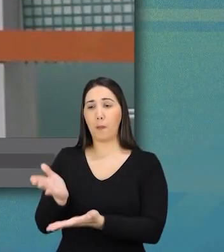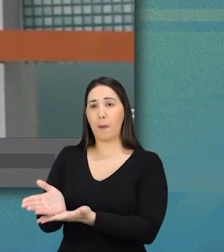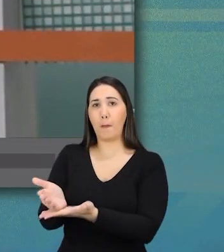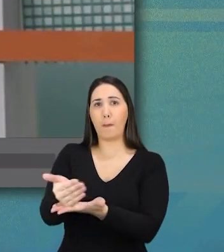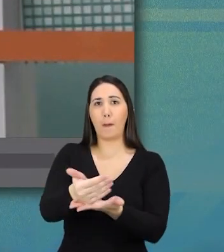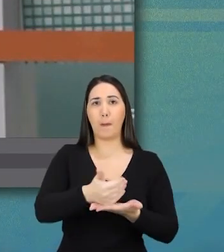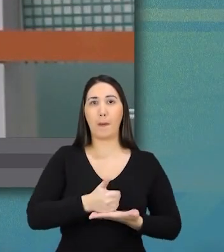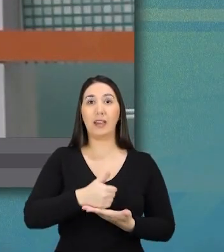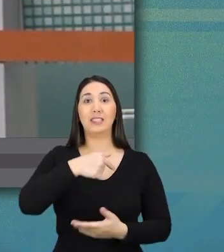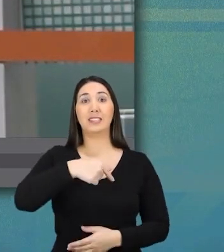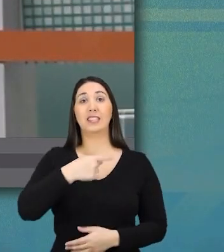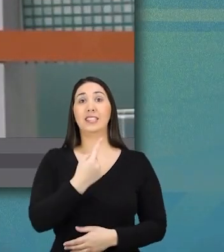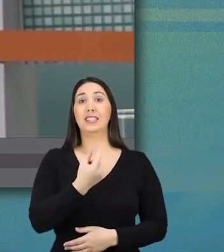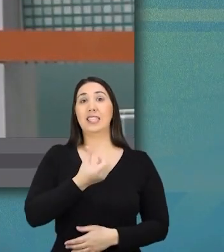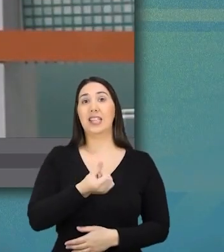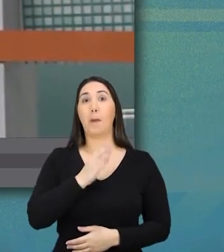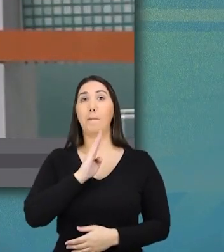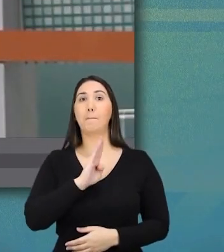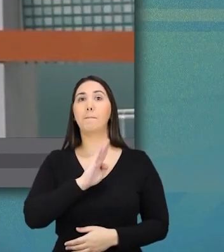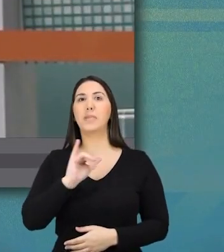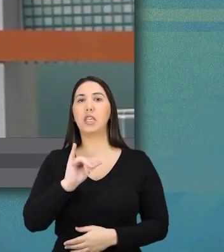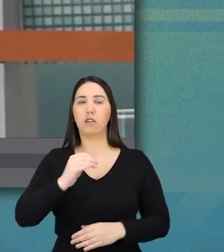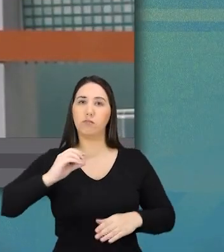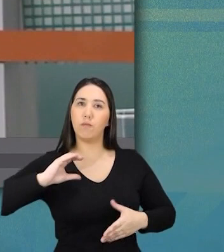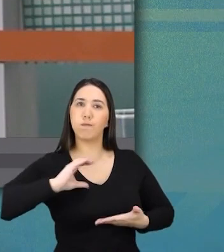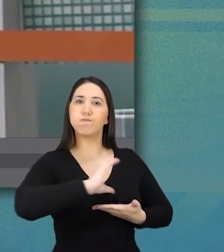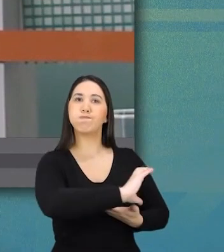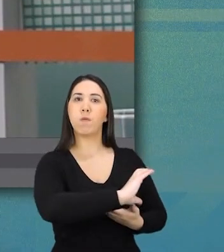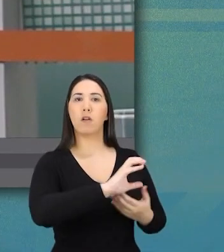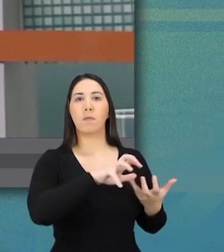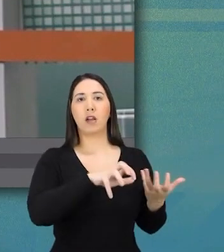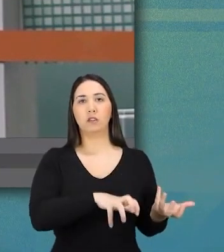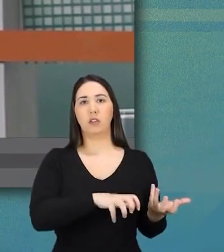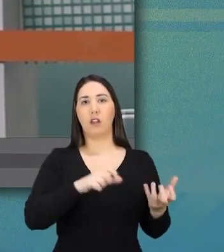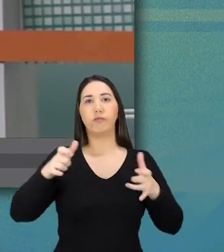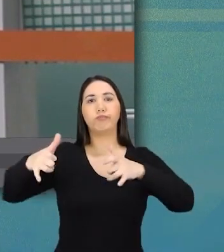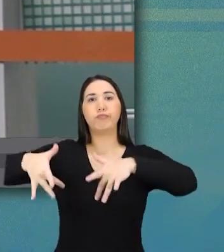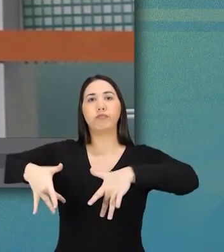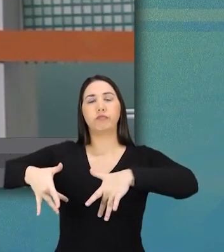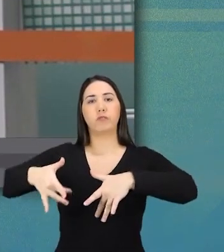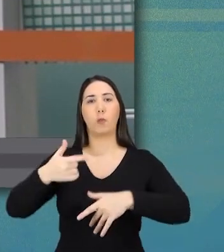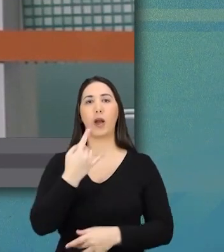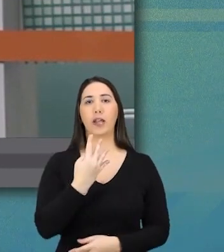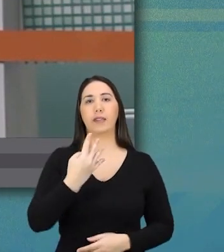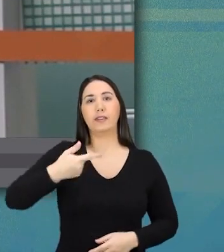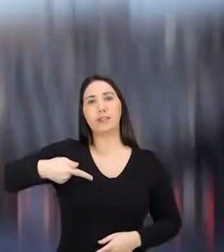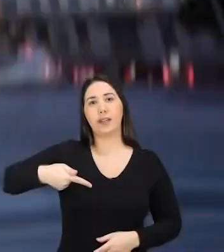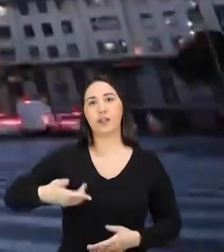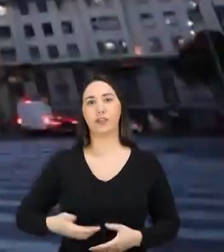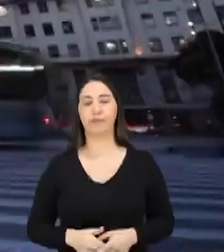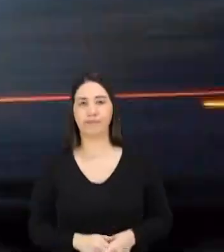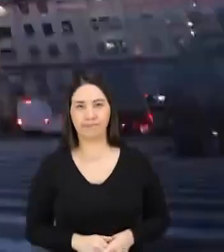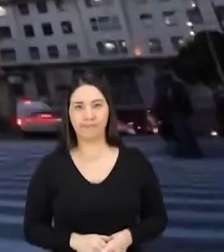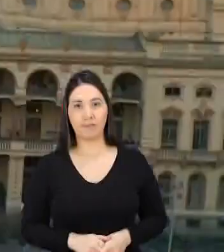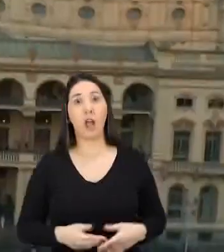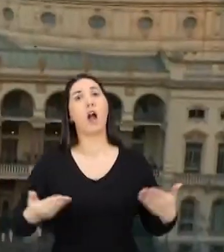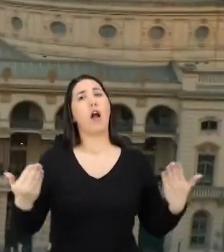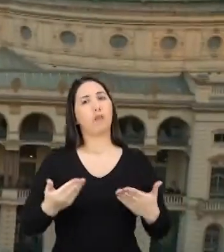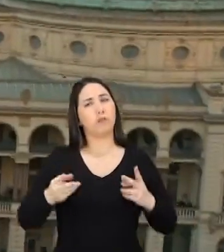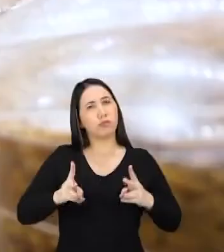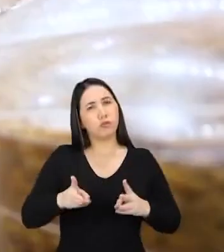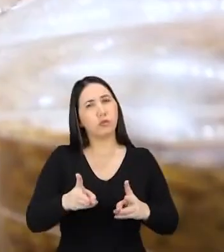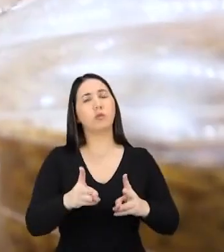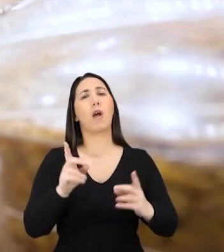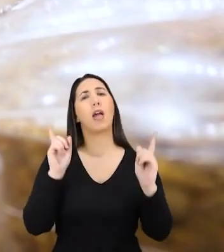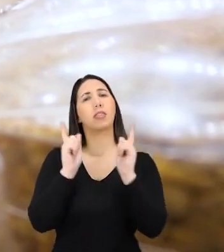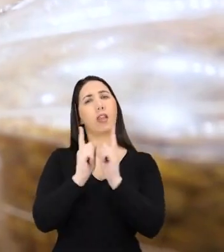Paulo, 716 bilhões de reais foram pra Brasília. Só voltaram 47. Agora quero